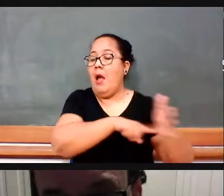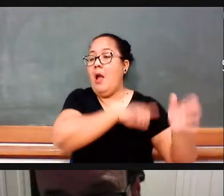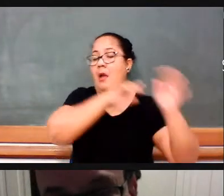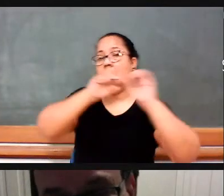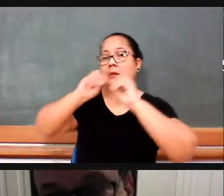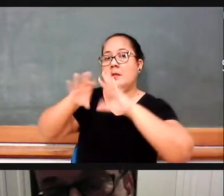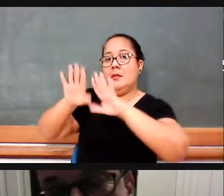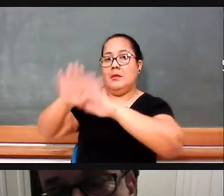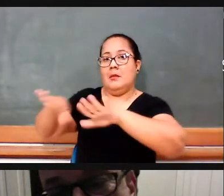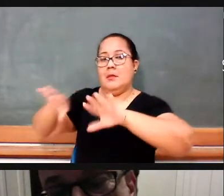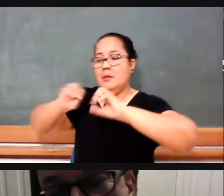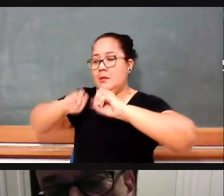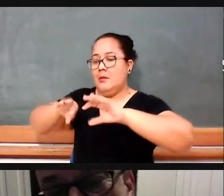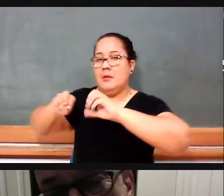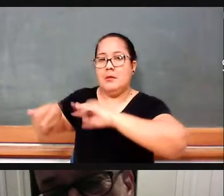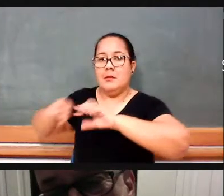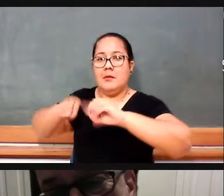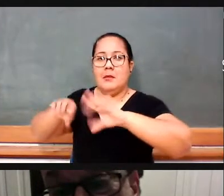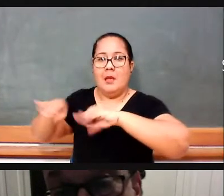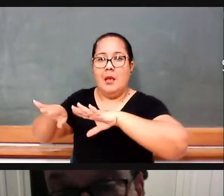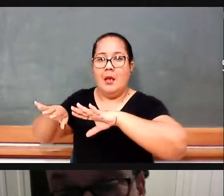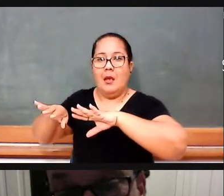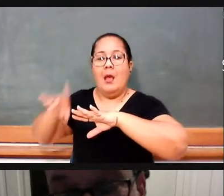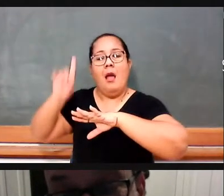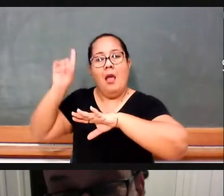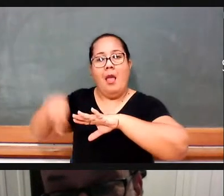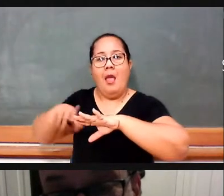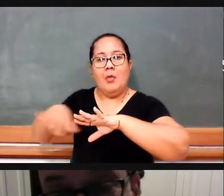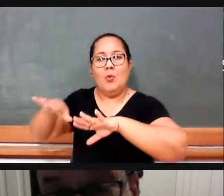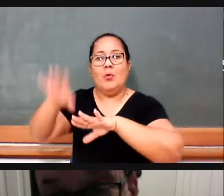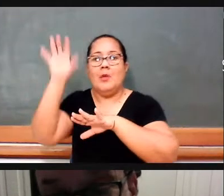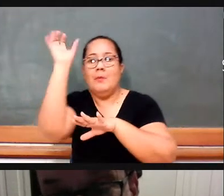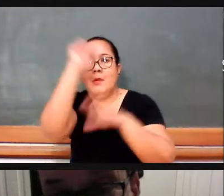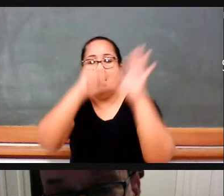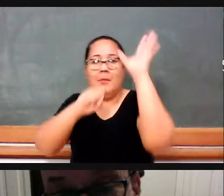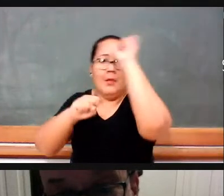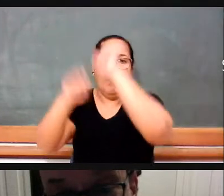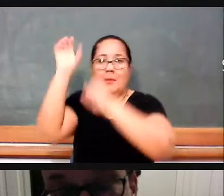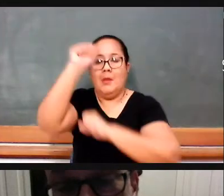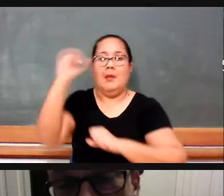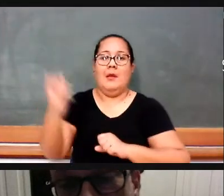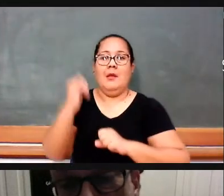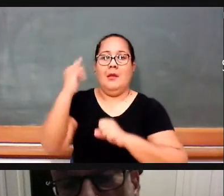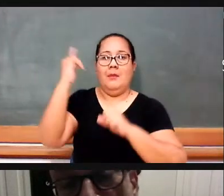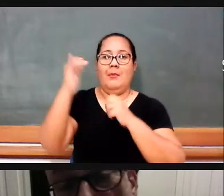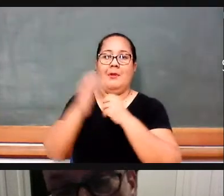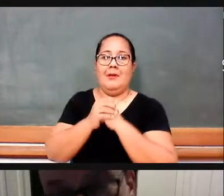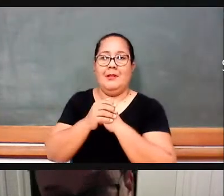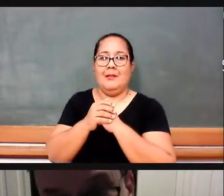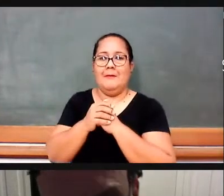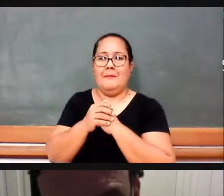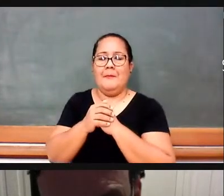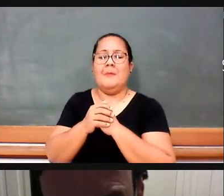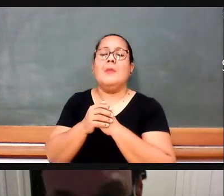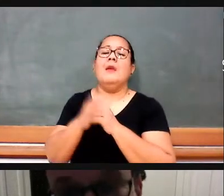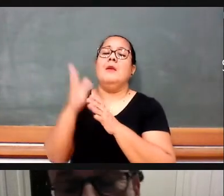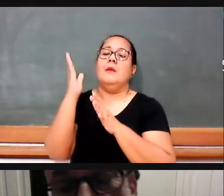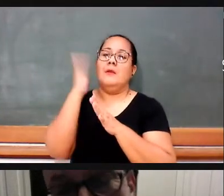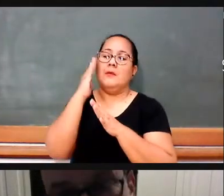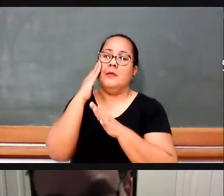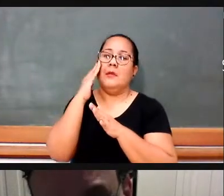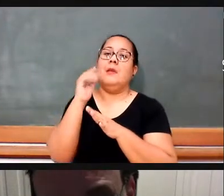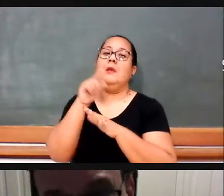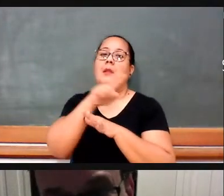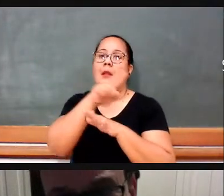matemática, né? Então, é claro que a profissão docente, magistério, tem um status que a gente precisa